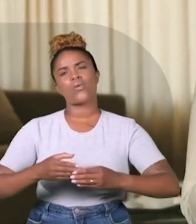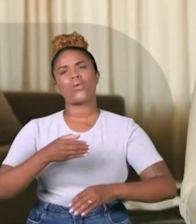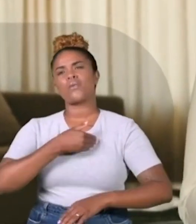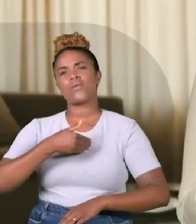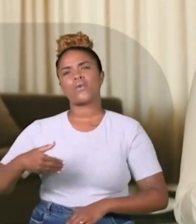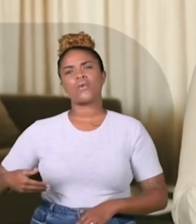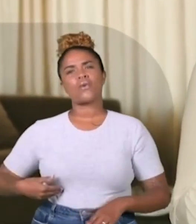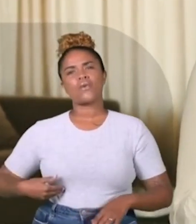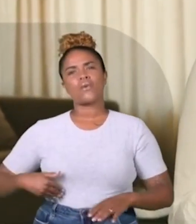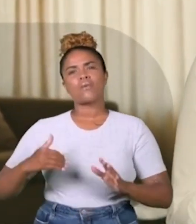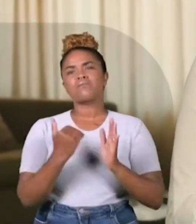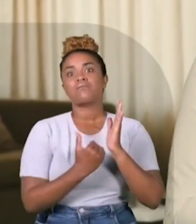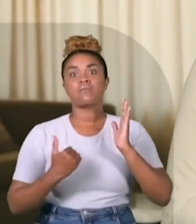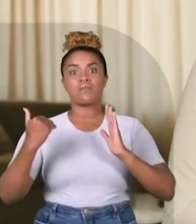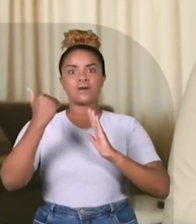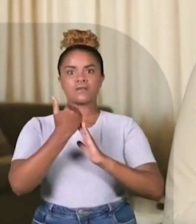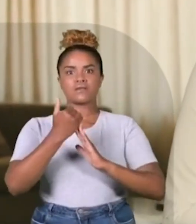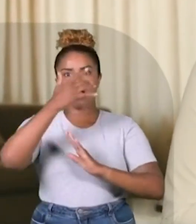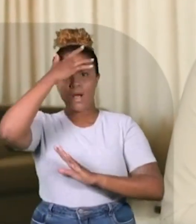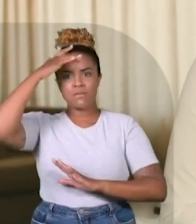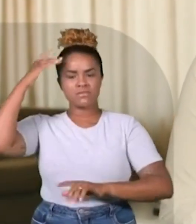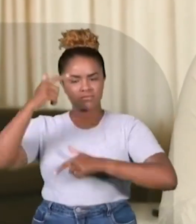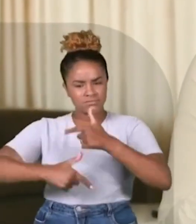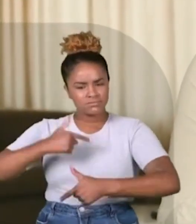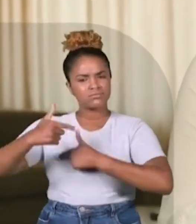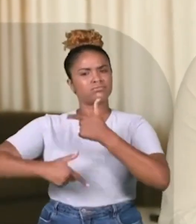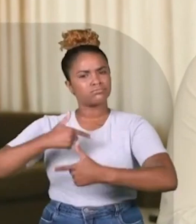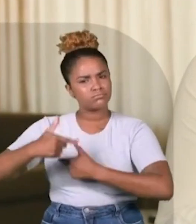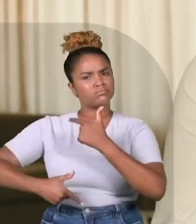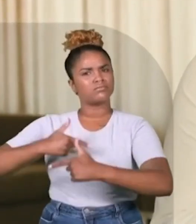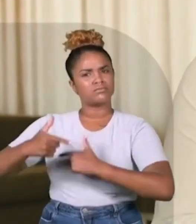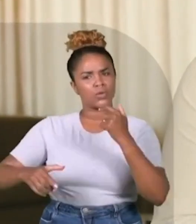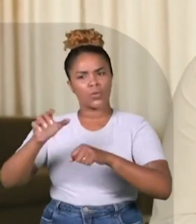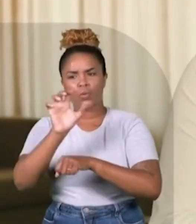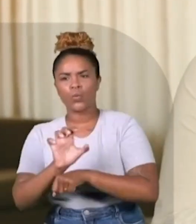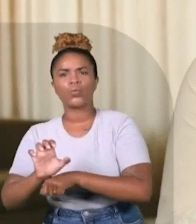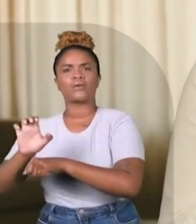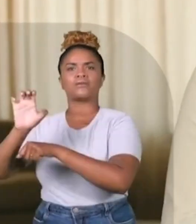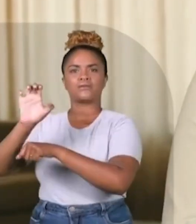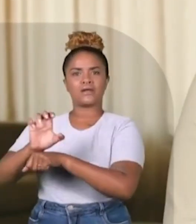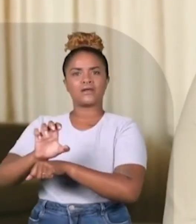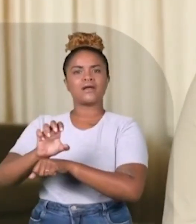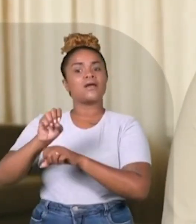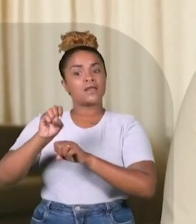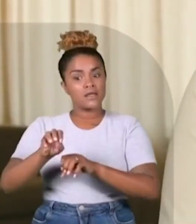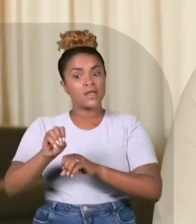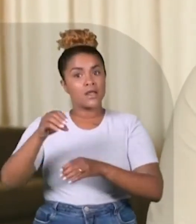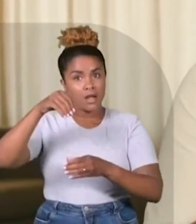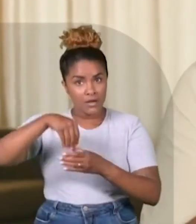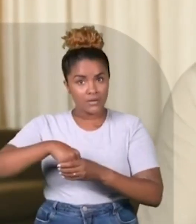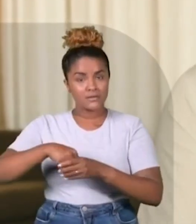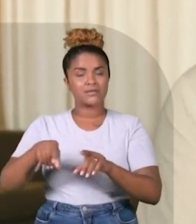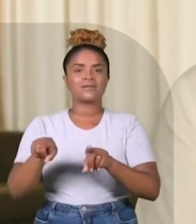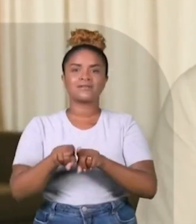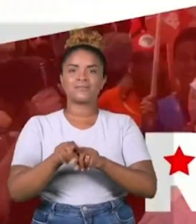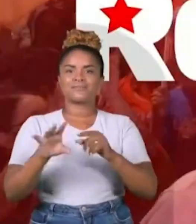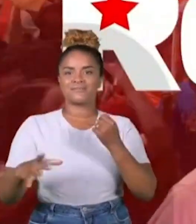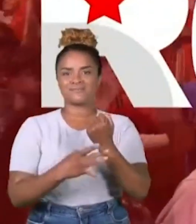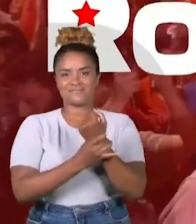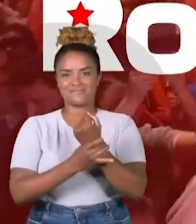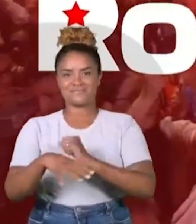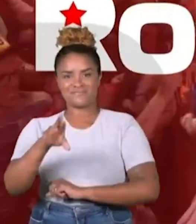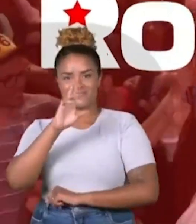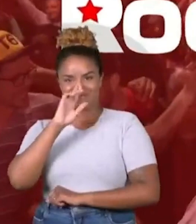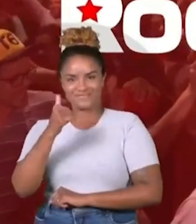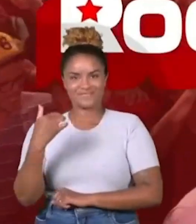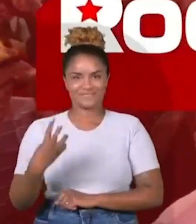para aumentar o número de profissionais que colaboram no Estado, tanto na educação quanto na segurança.